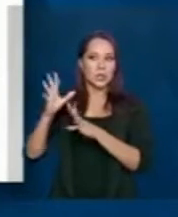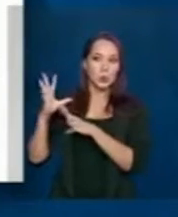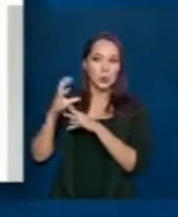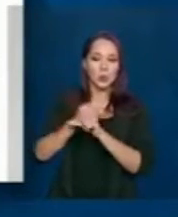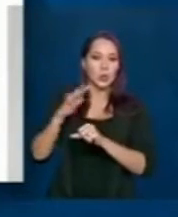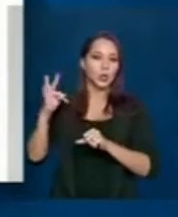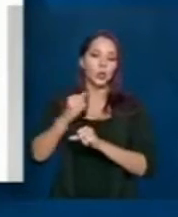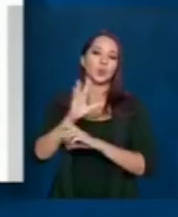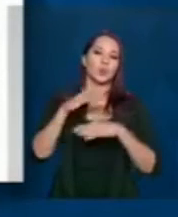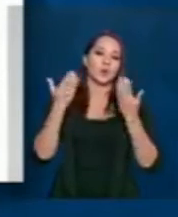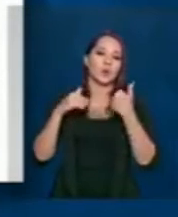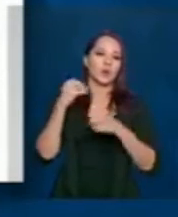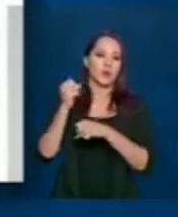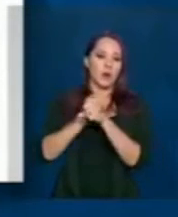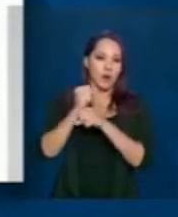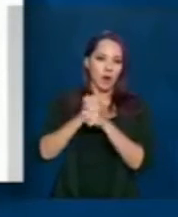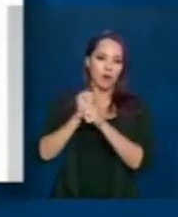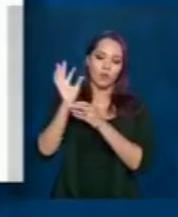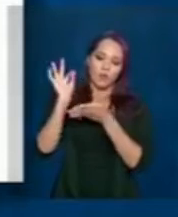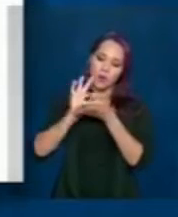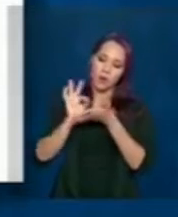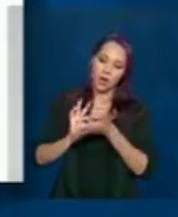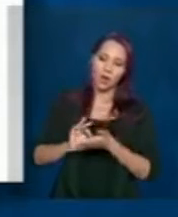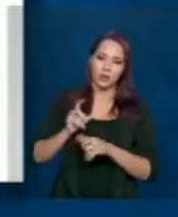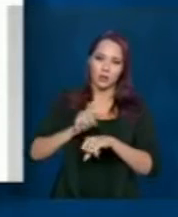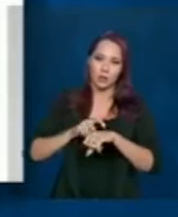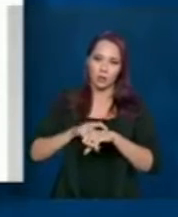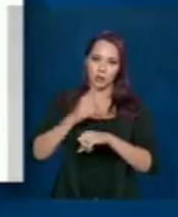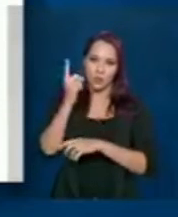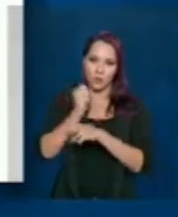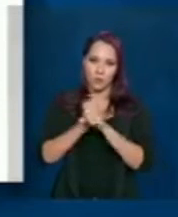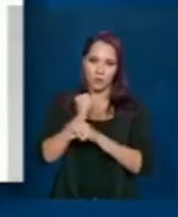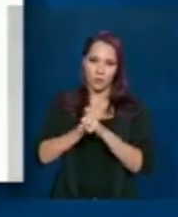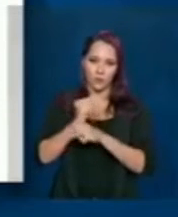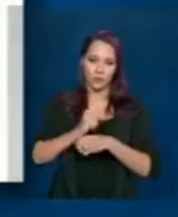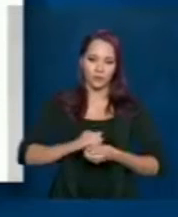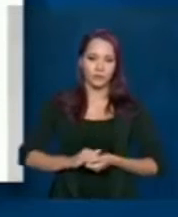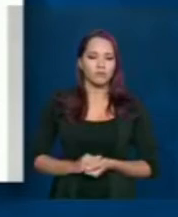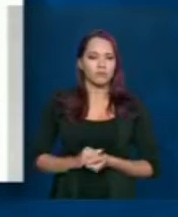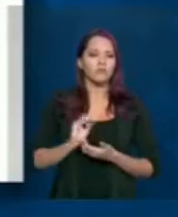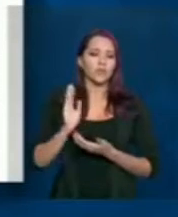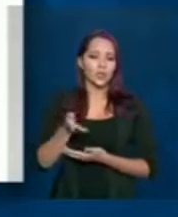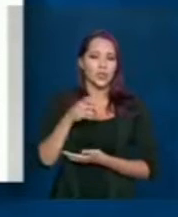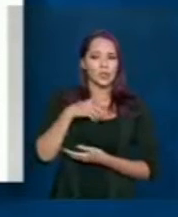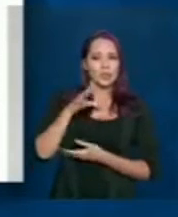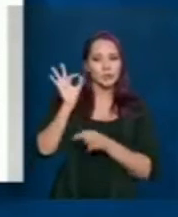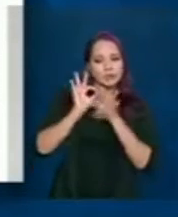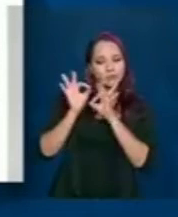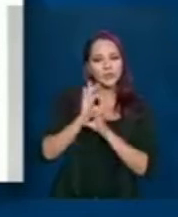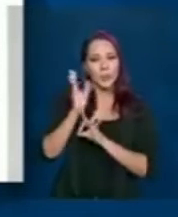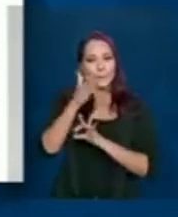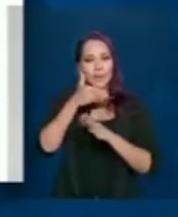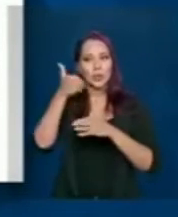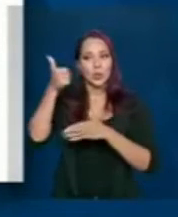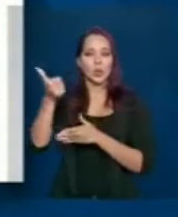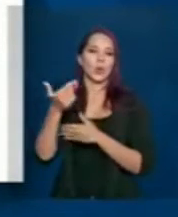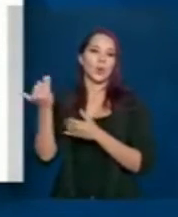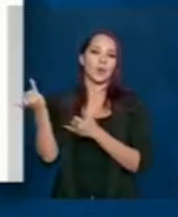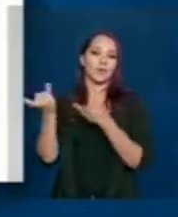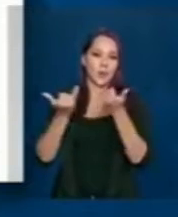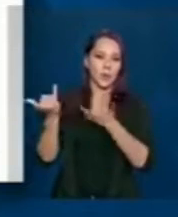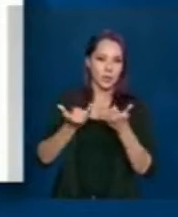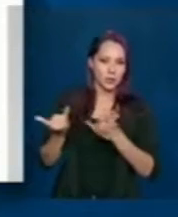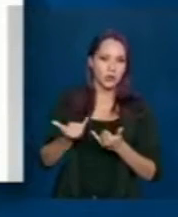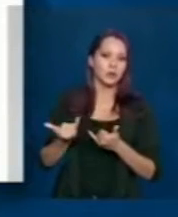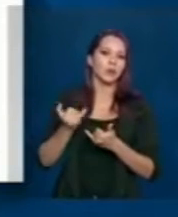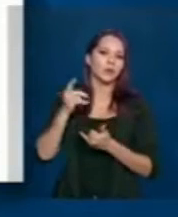aconteceram no ano registrados dentro daquele período. E isso, nós temos melhorado bastante a captação desses óbitos, justamente para que a